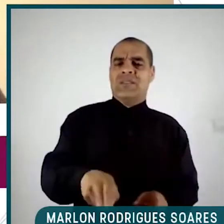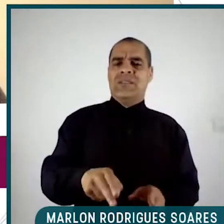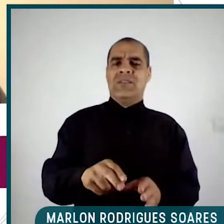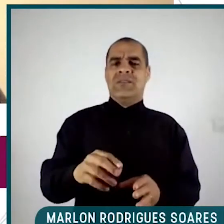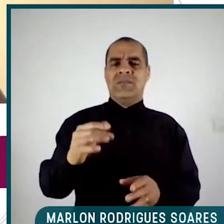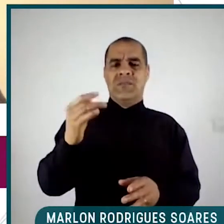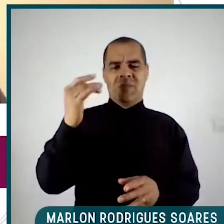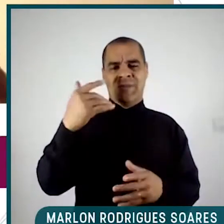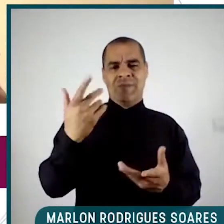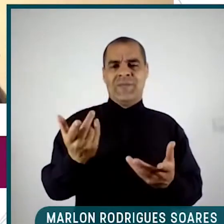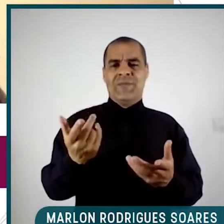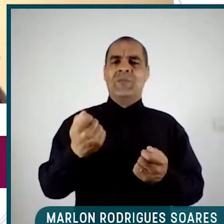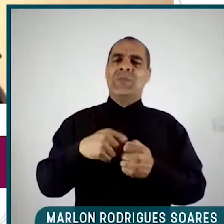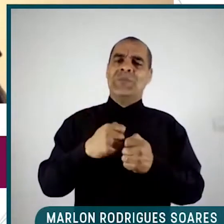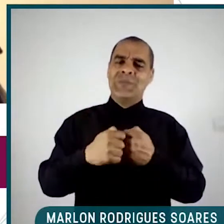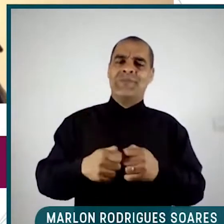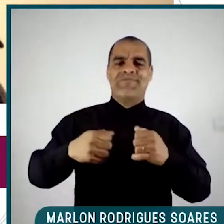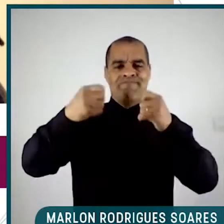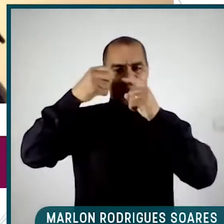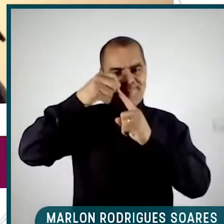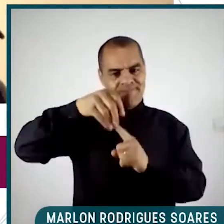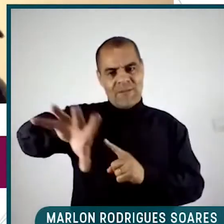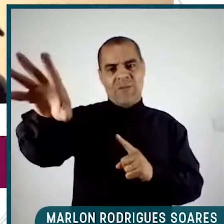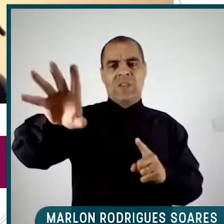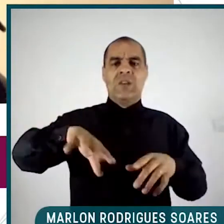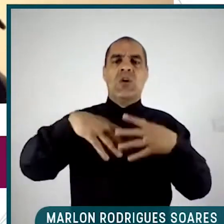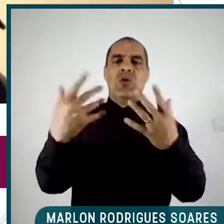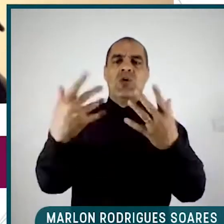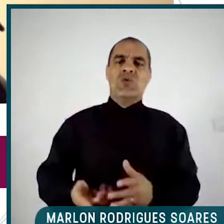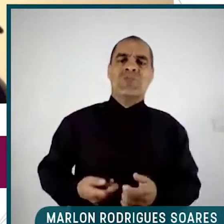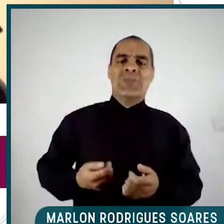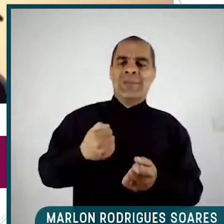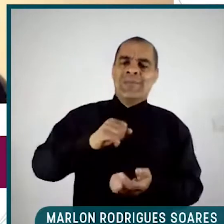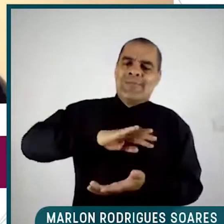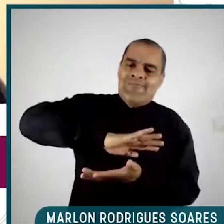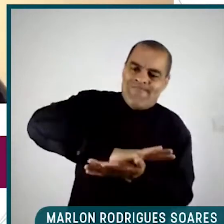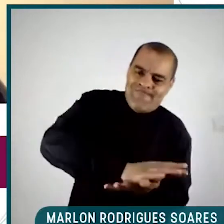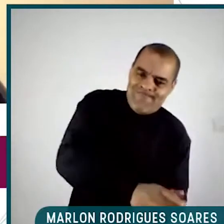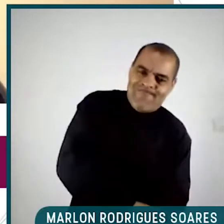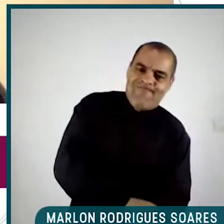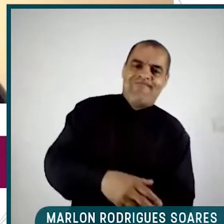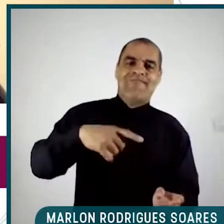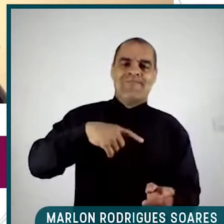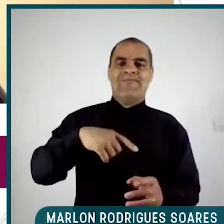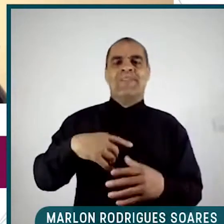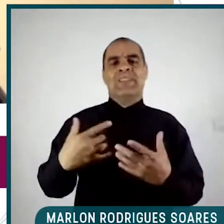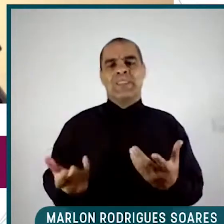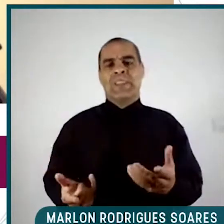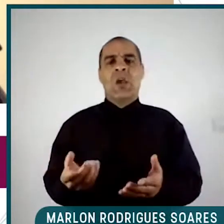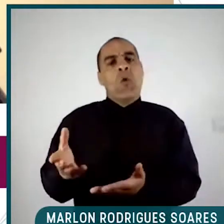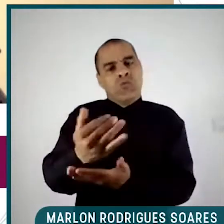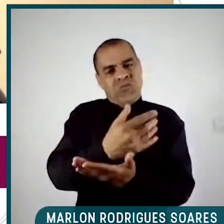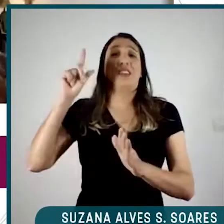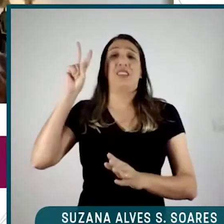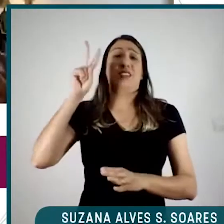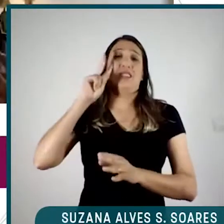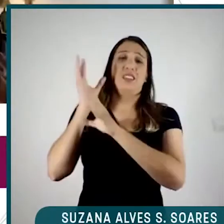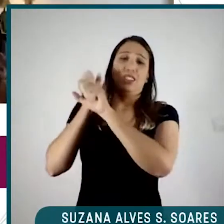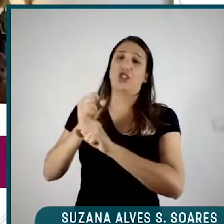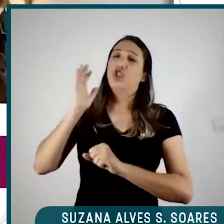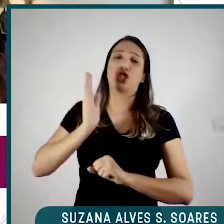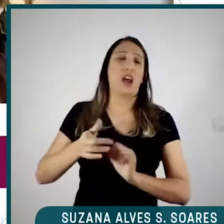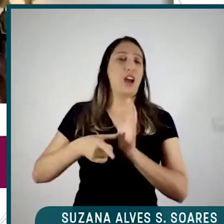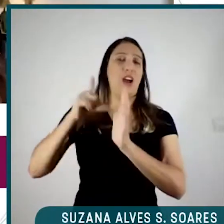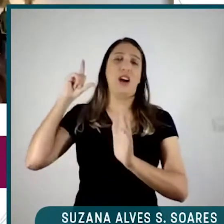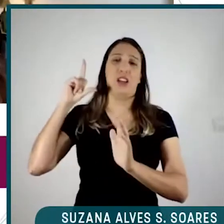Quanto mais opressões e intersecções você tem, provavelmente, provavelmente não, os dados estão aí. A gente sofre mais. Quando